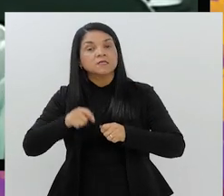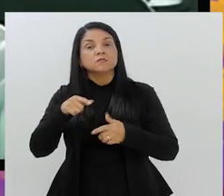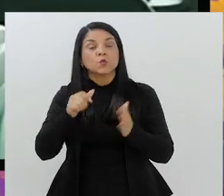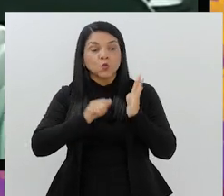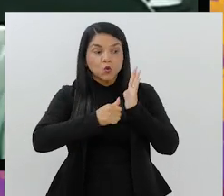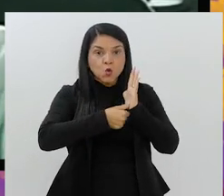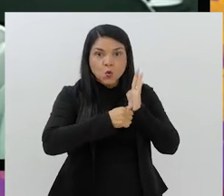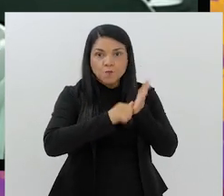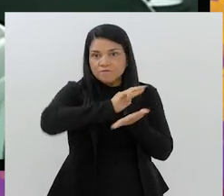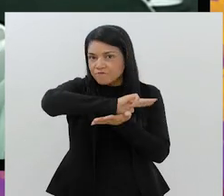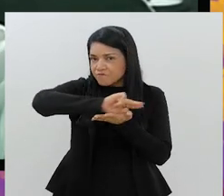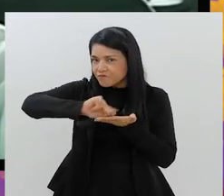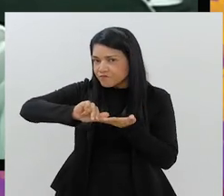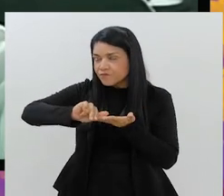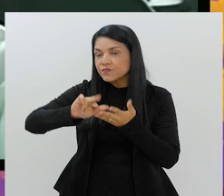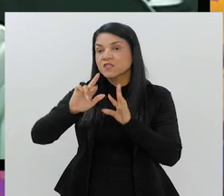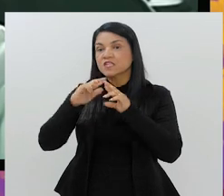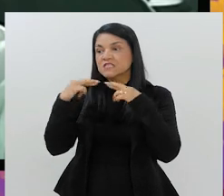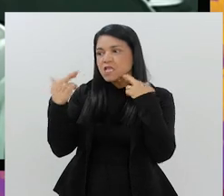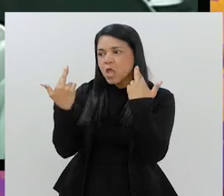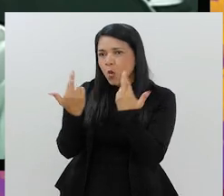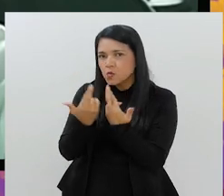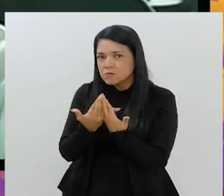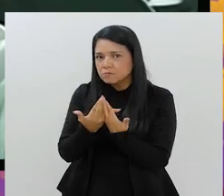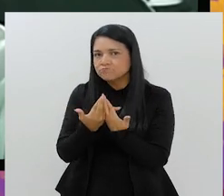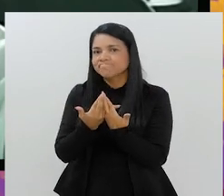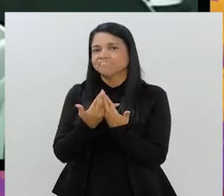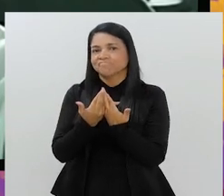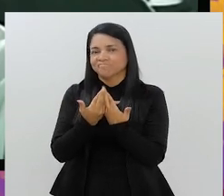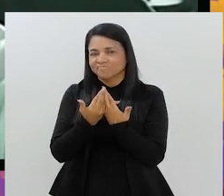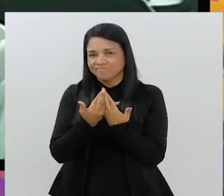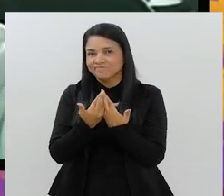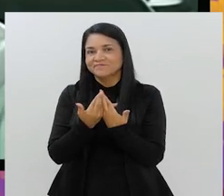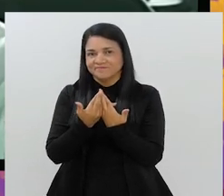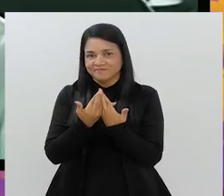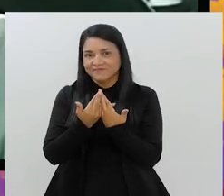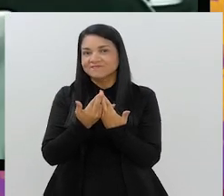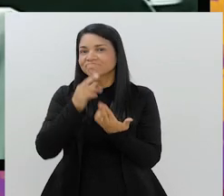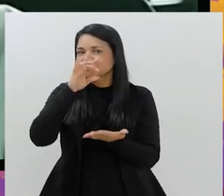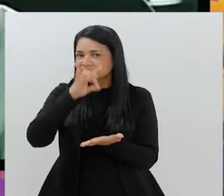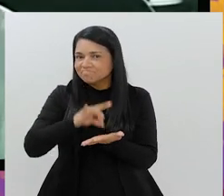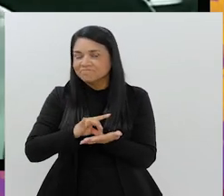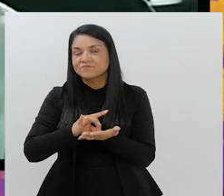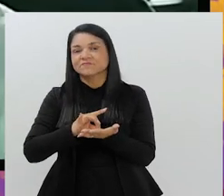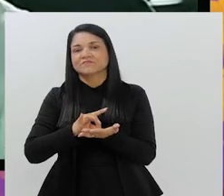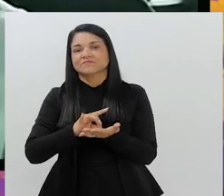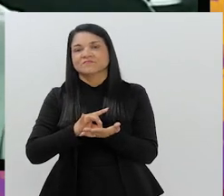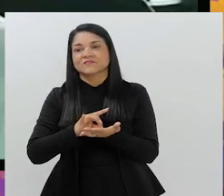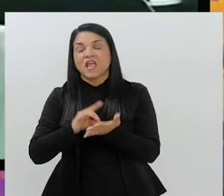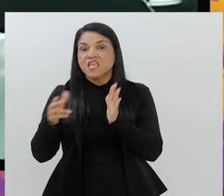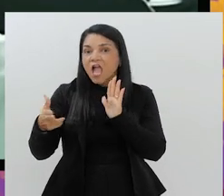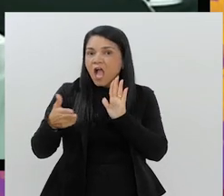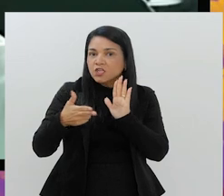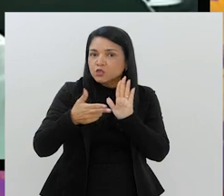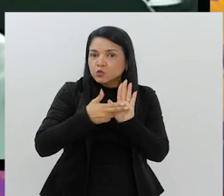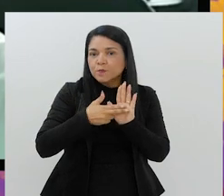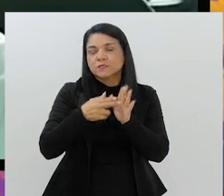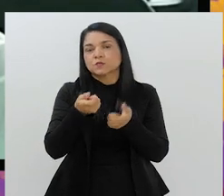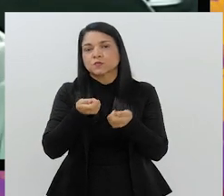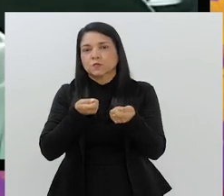plausível se os clubes se reunissem realmente em torno do